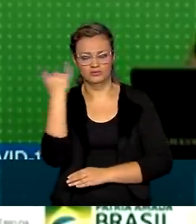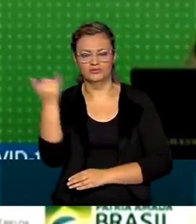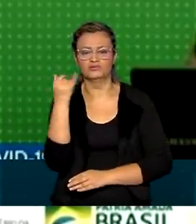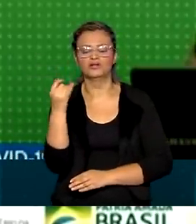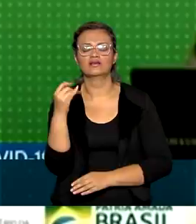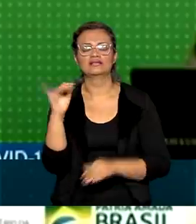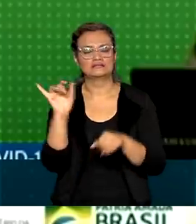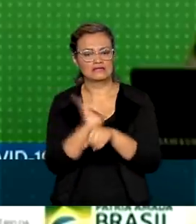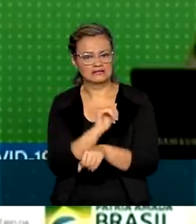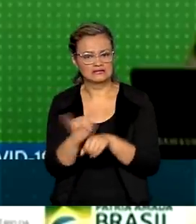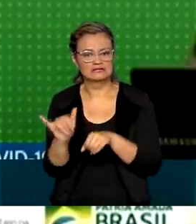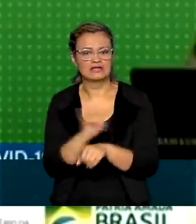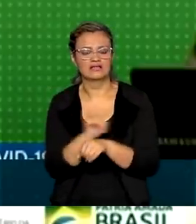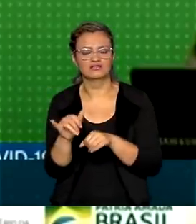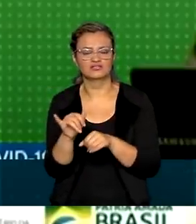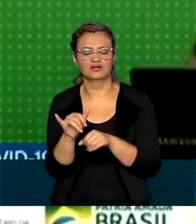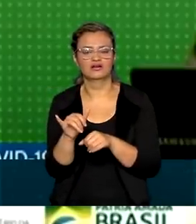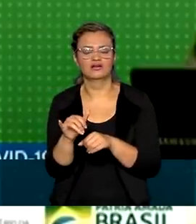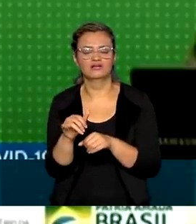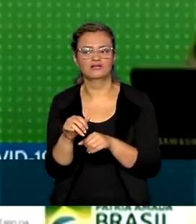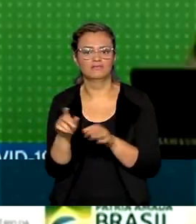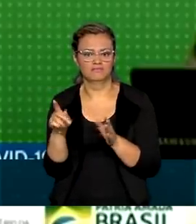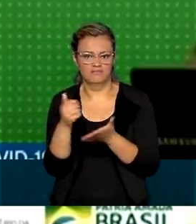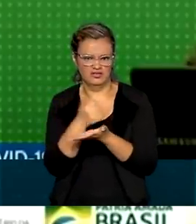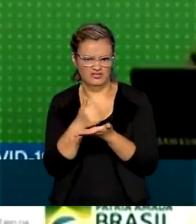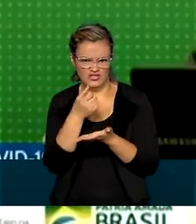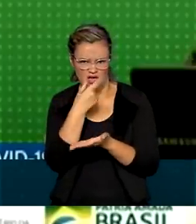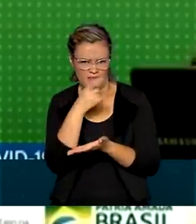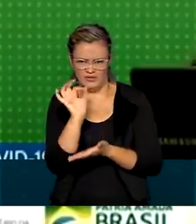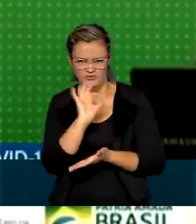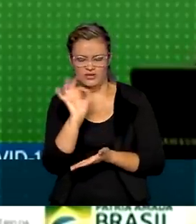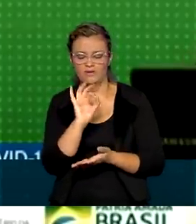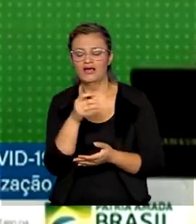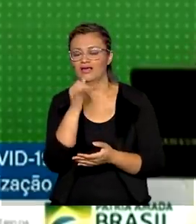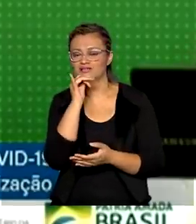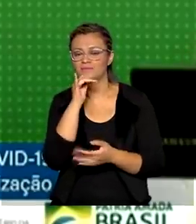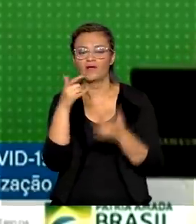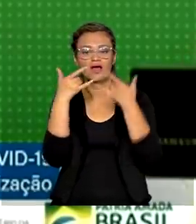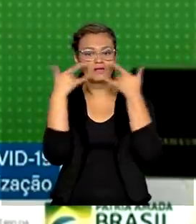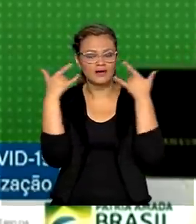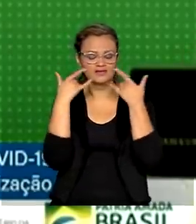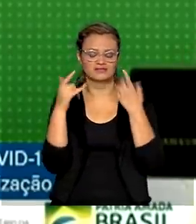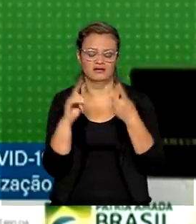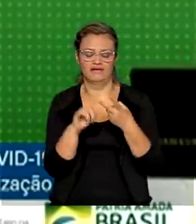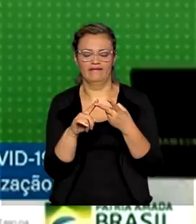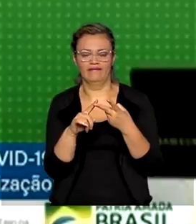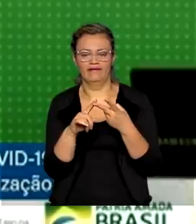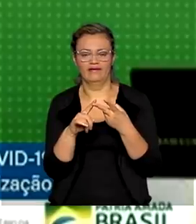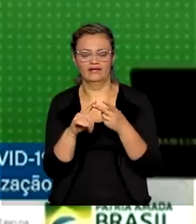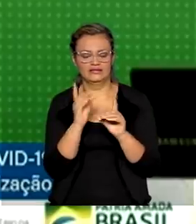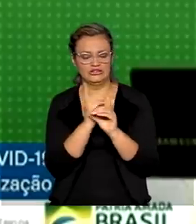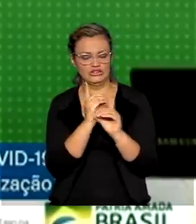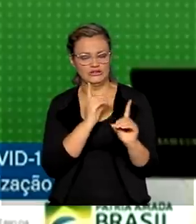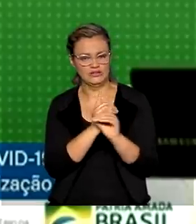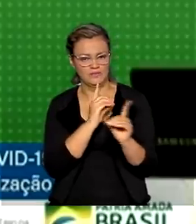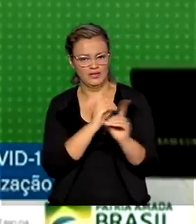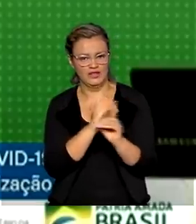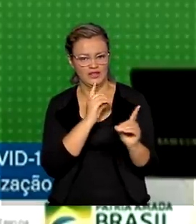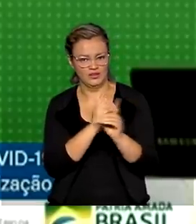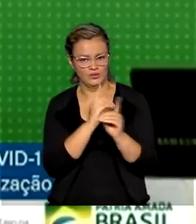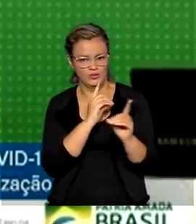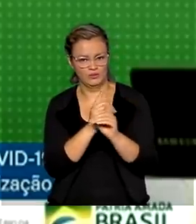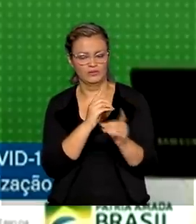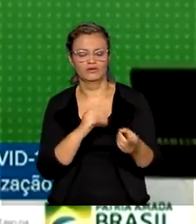chamadas medidas não farmacológicas, como o uso de máscaras, o distanciamento, o